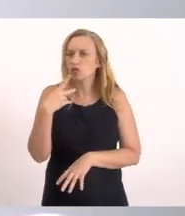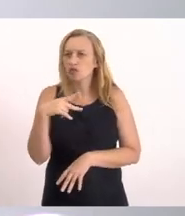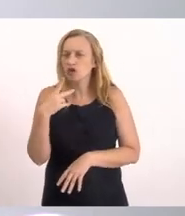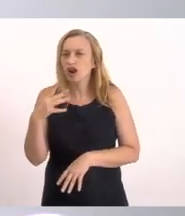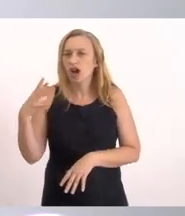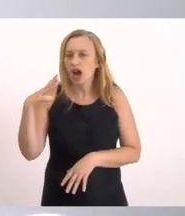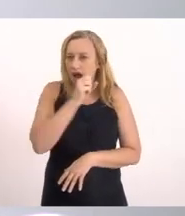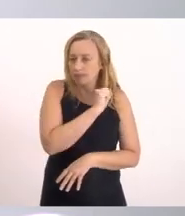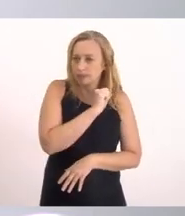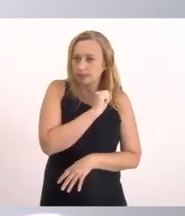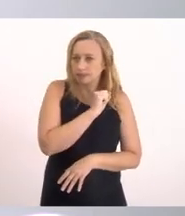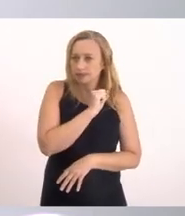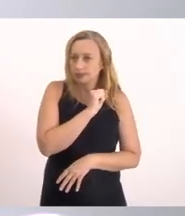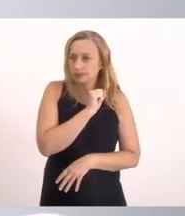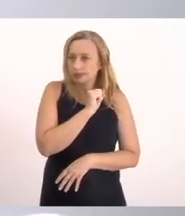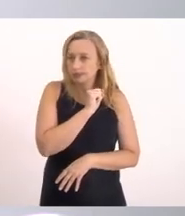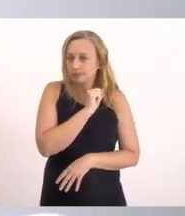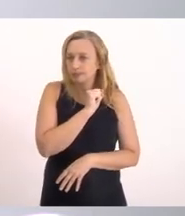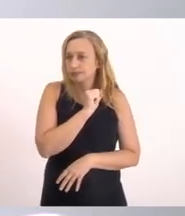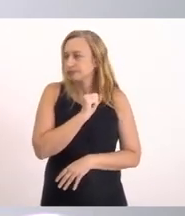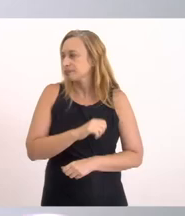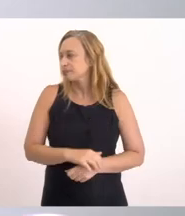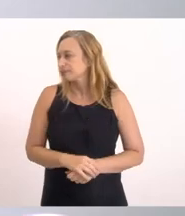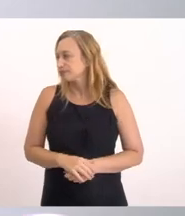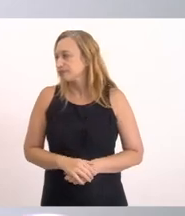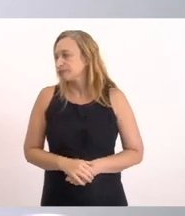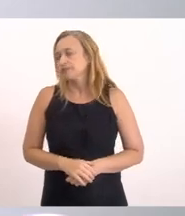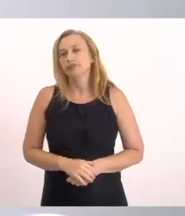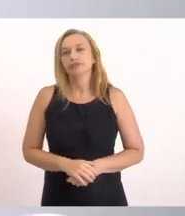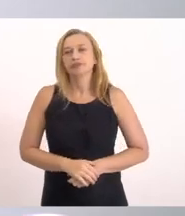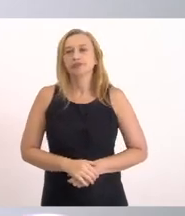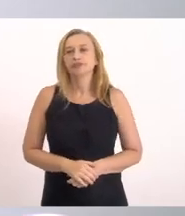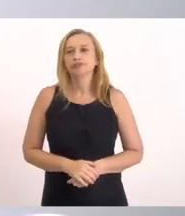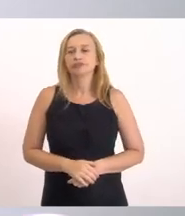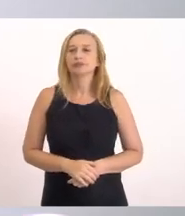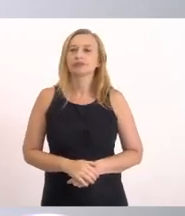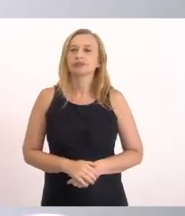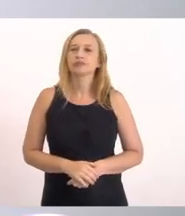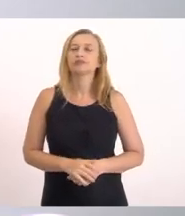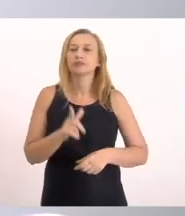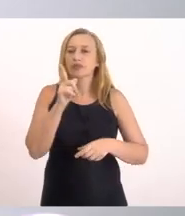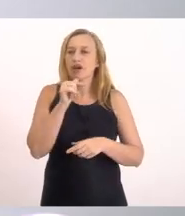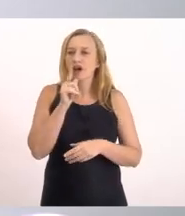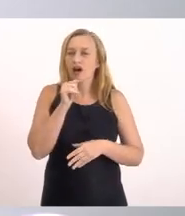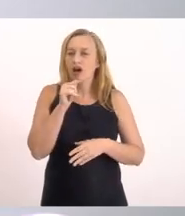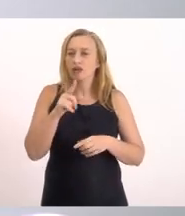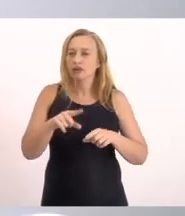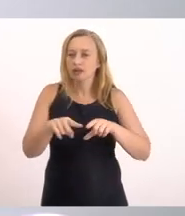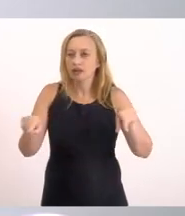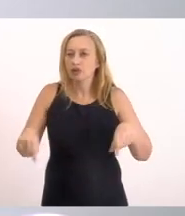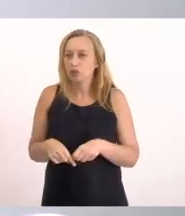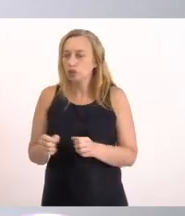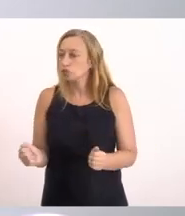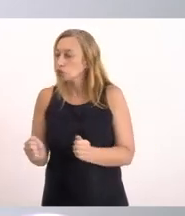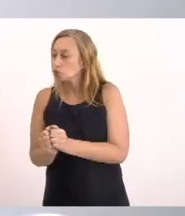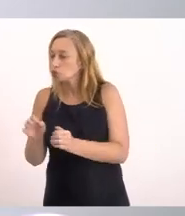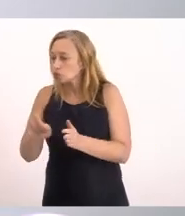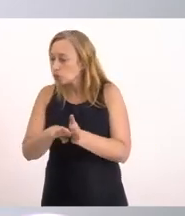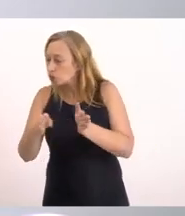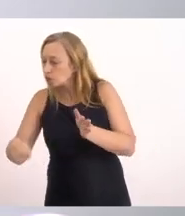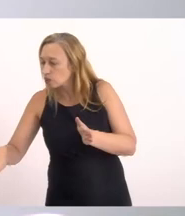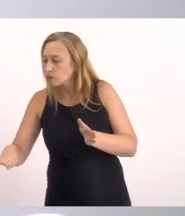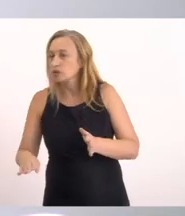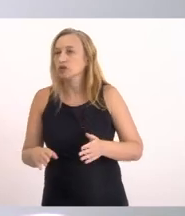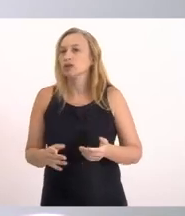Emergencial Reestabelecendo Esse fluxo hidrodinâmico Da lagoa Com o mar Fazendo assim Essa